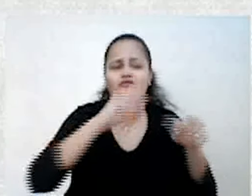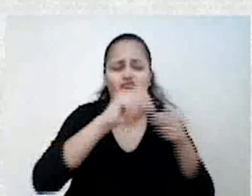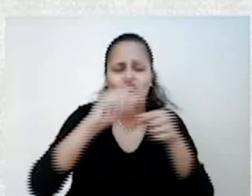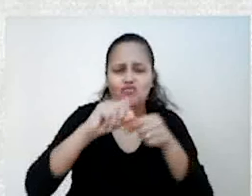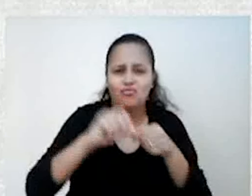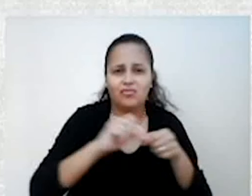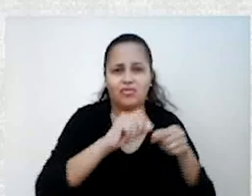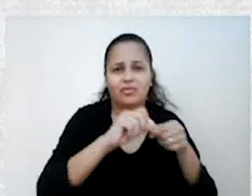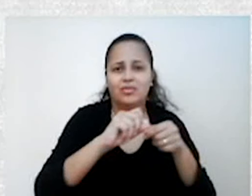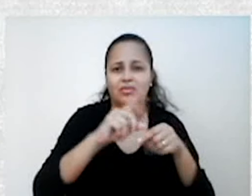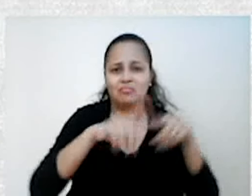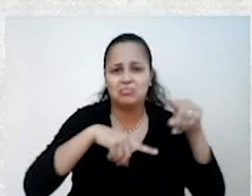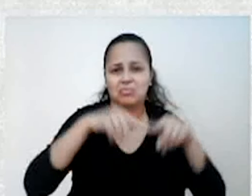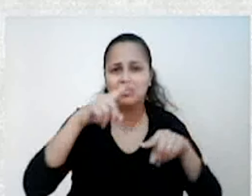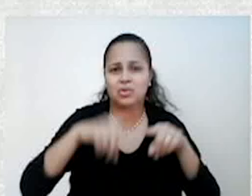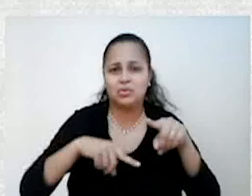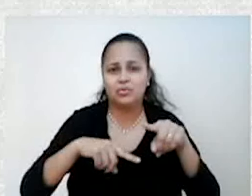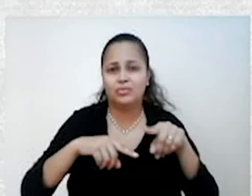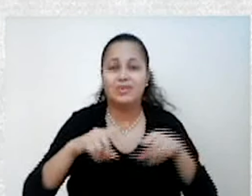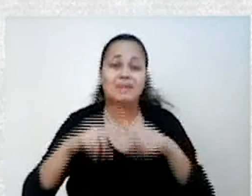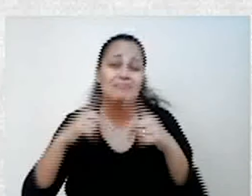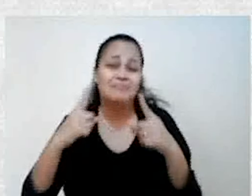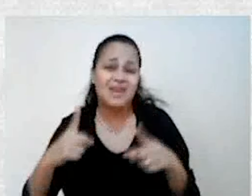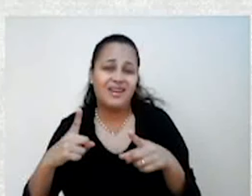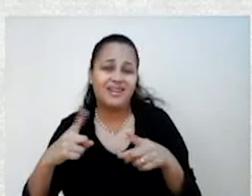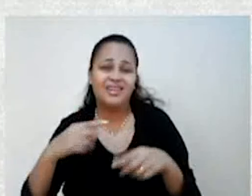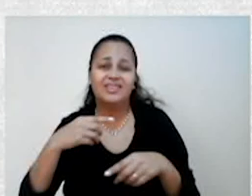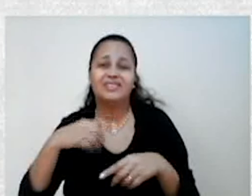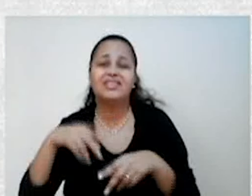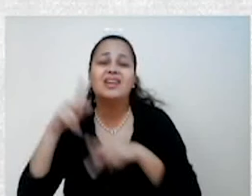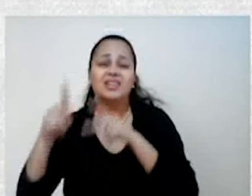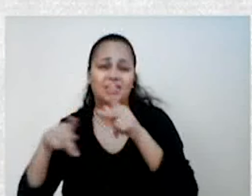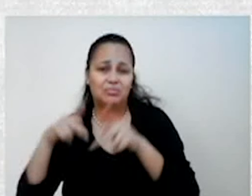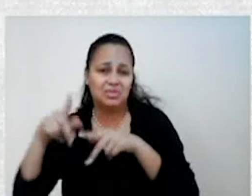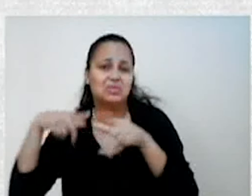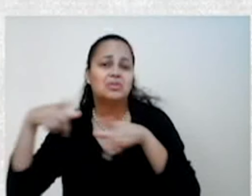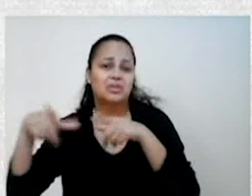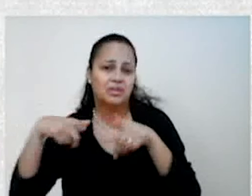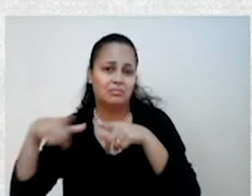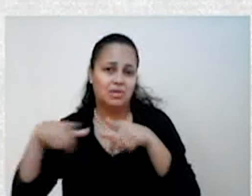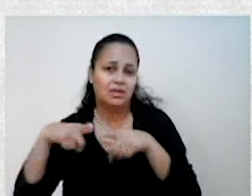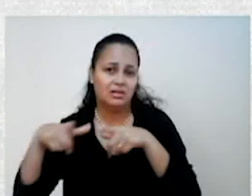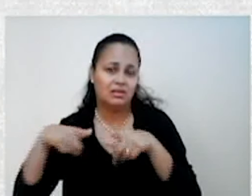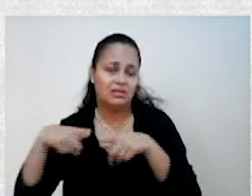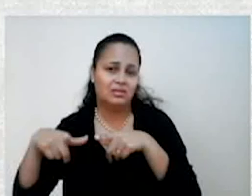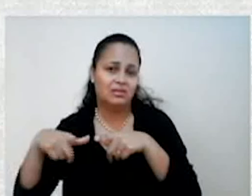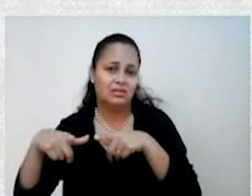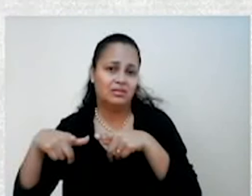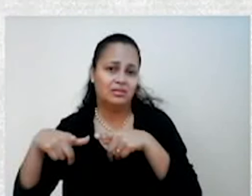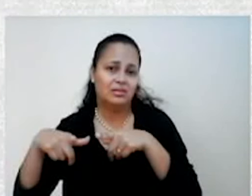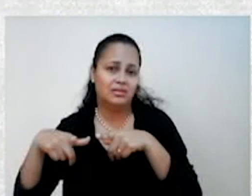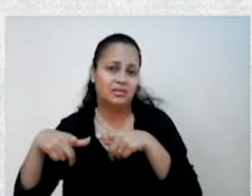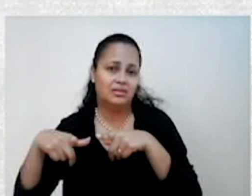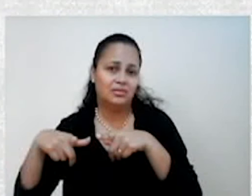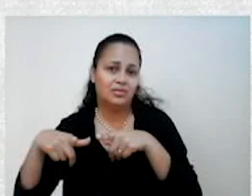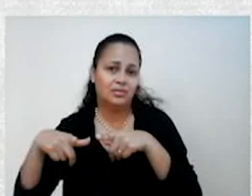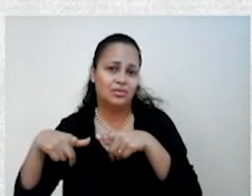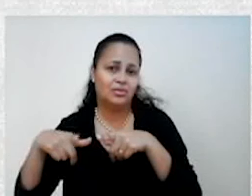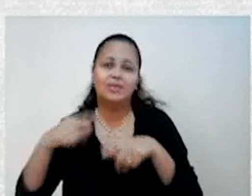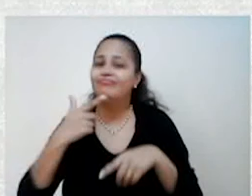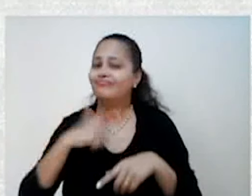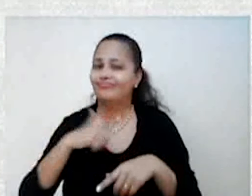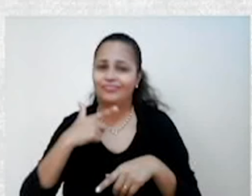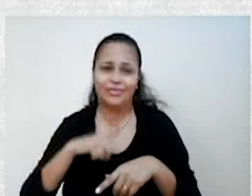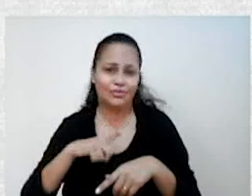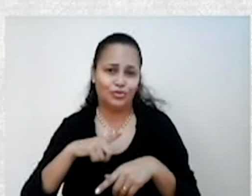produzir? E os trabalhadores, que são a maior parte da população, não adianta nada se